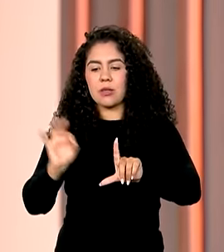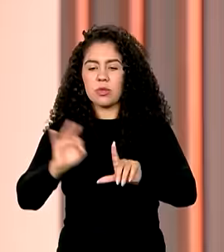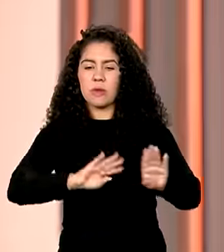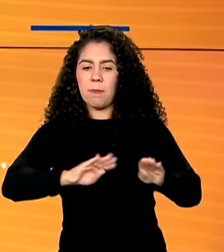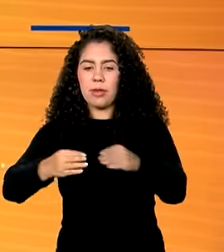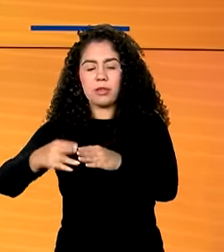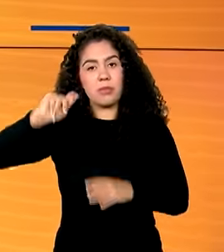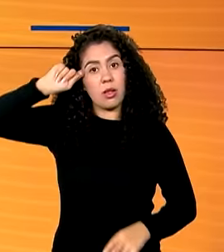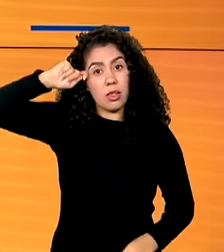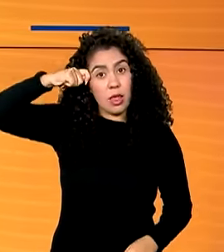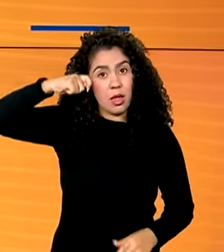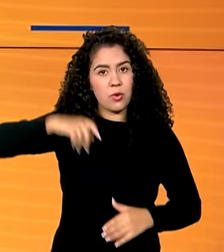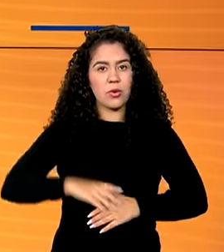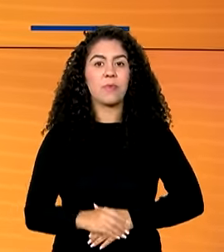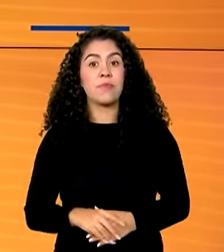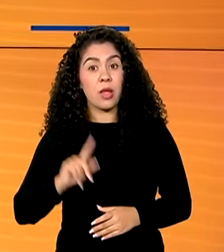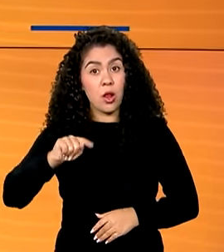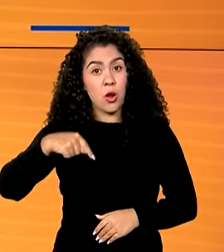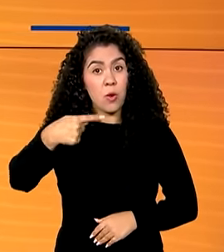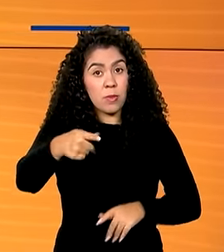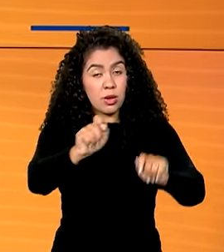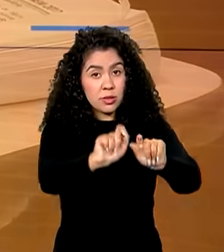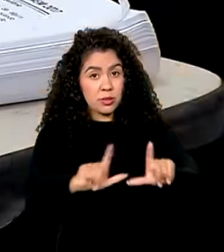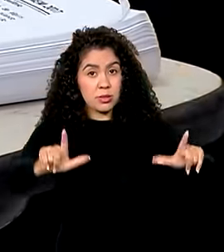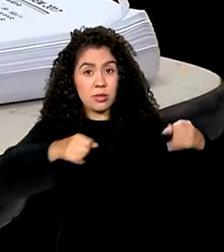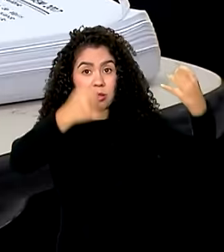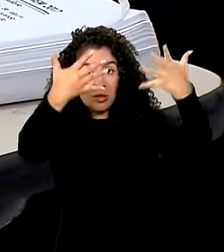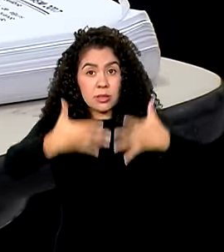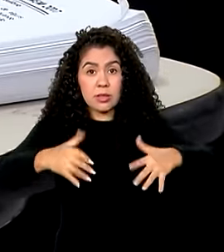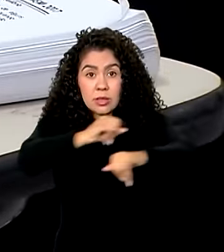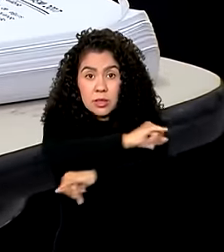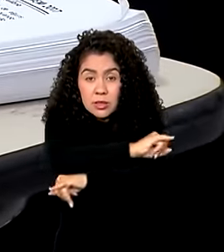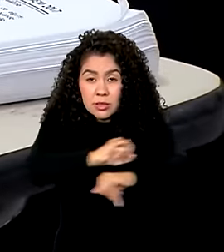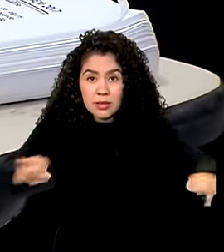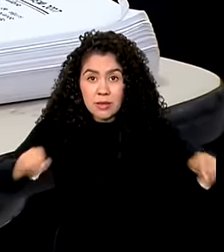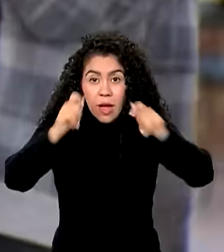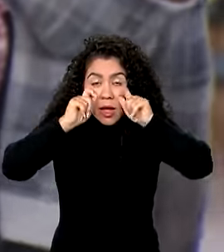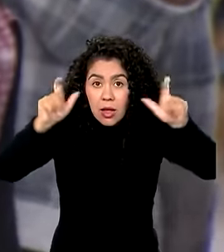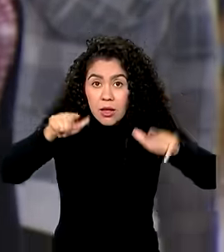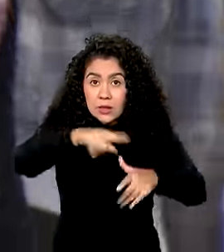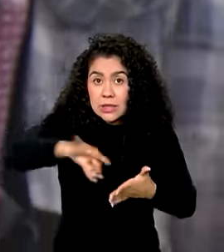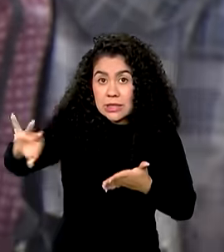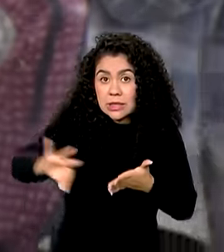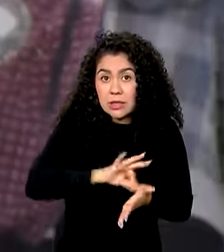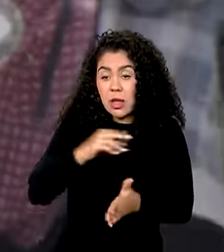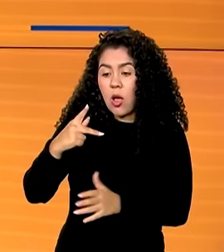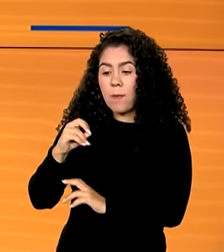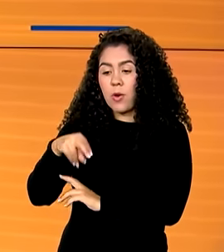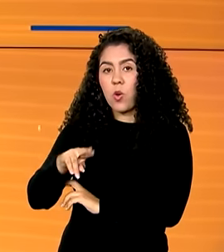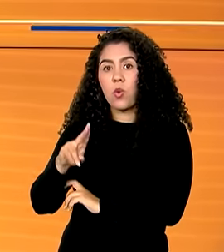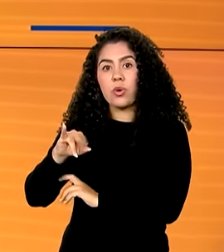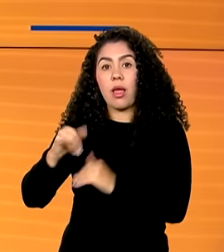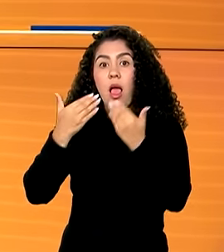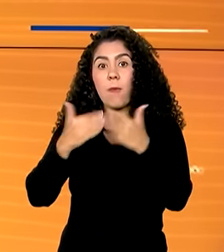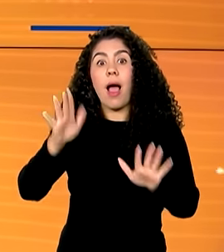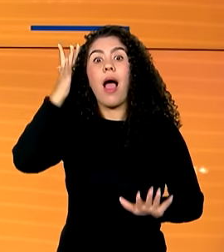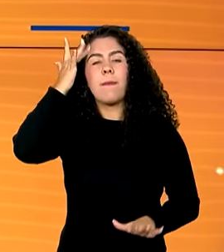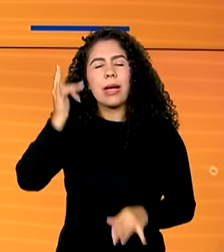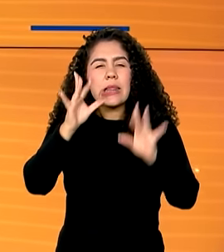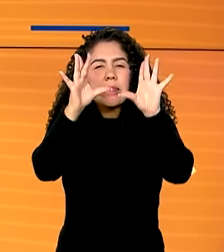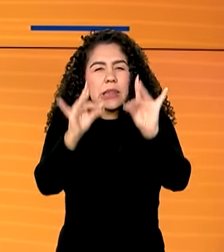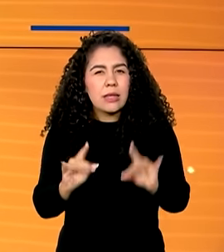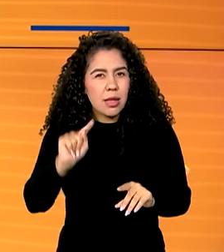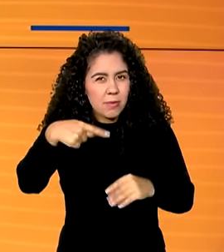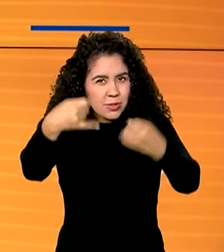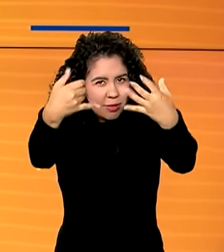negras. Veja a seguir. Atenção estudantes, inscrições para o ProUni começam amanhã. A gente traz todos os